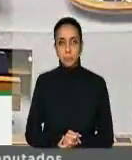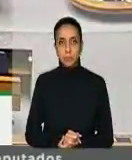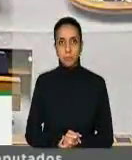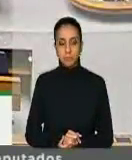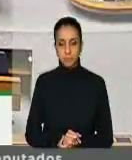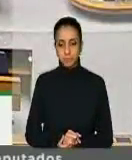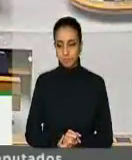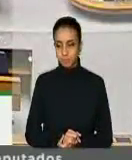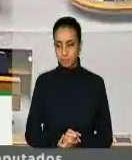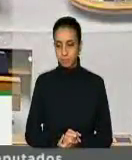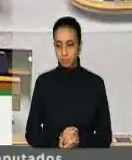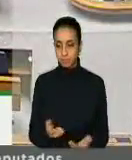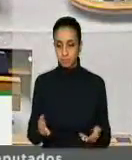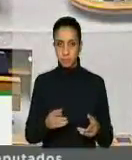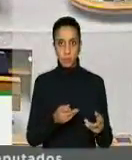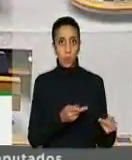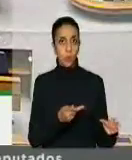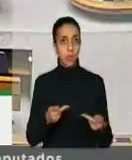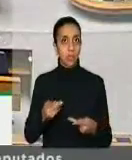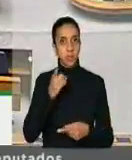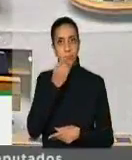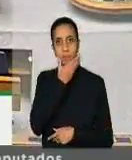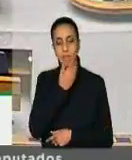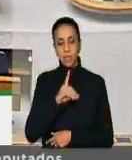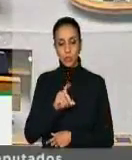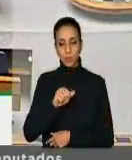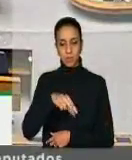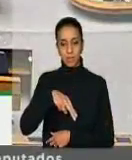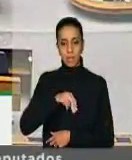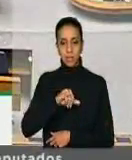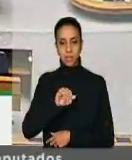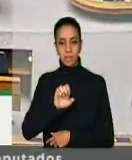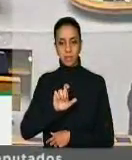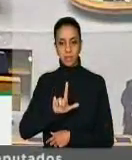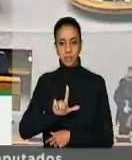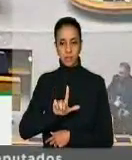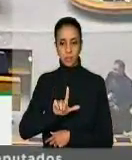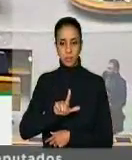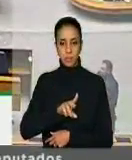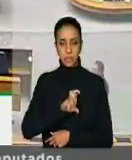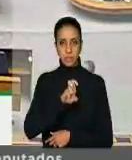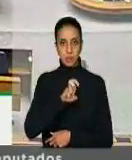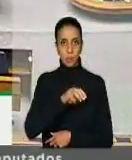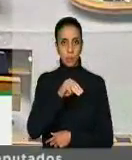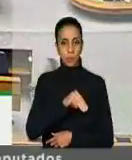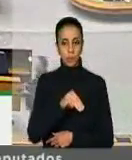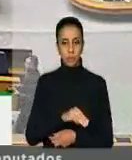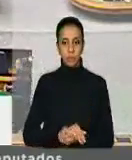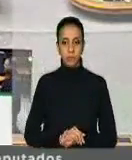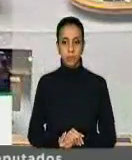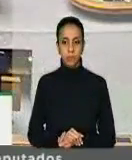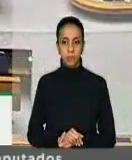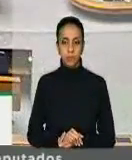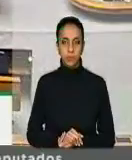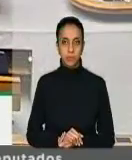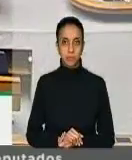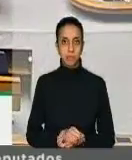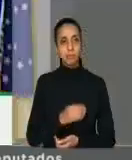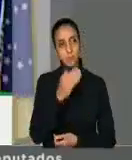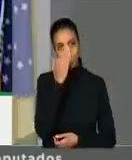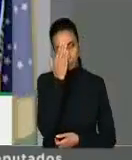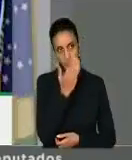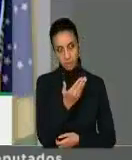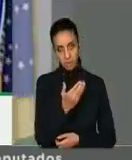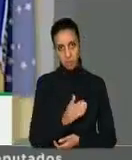Gostaria de convidar o deputado Daniel Coelho para fazê-los a palavra pelo pequeno expediente. Obrigado, senhor presidente,